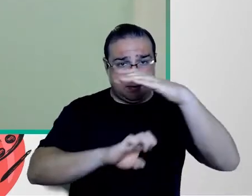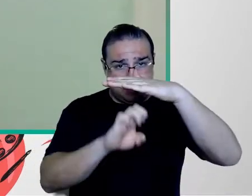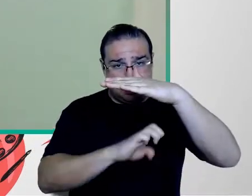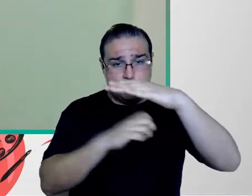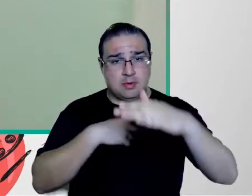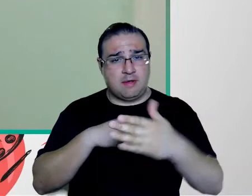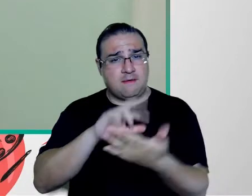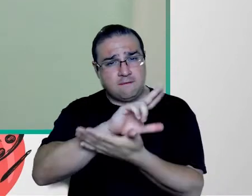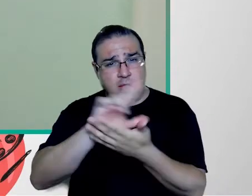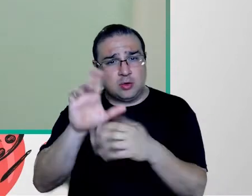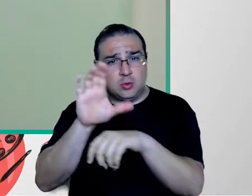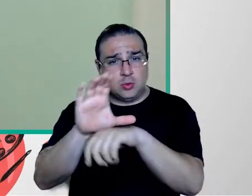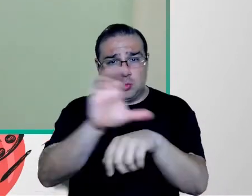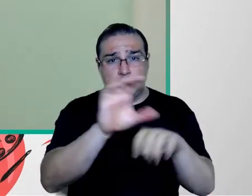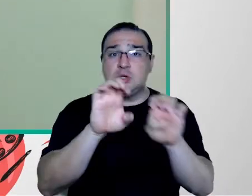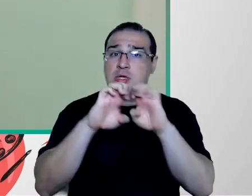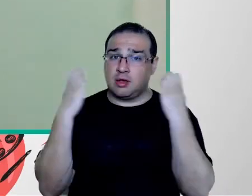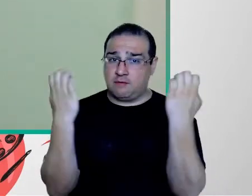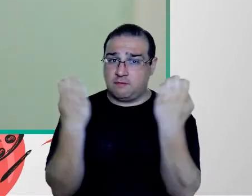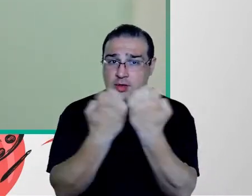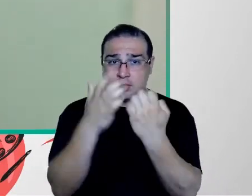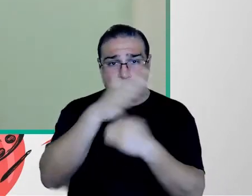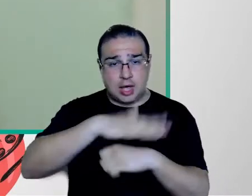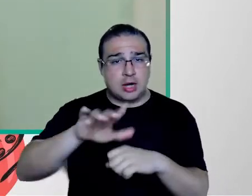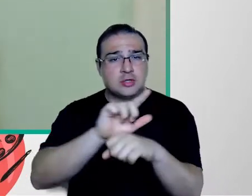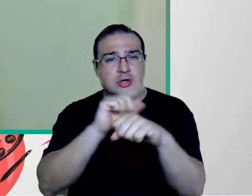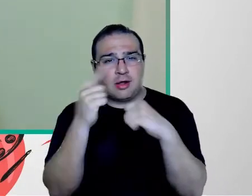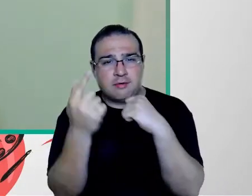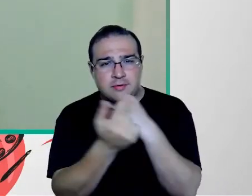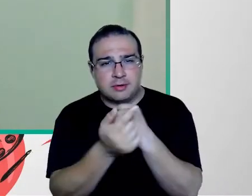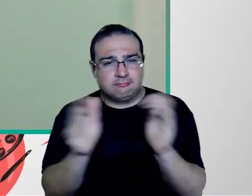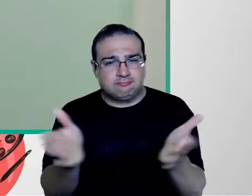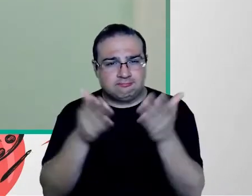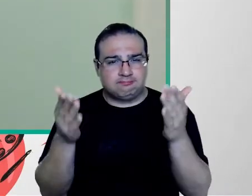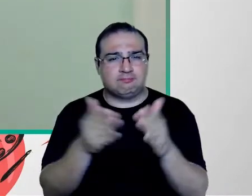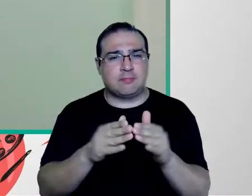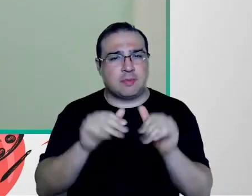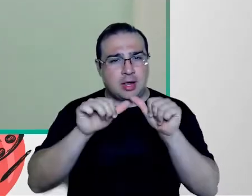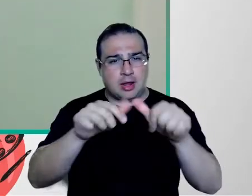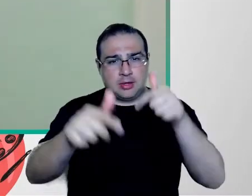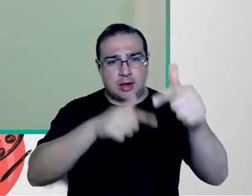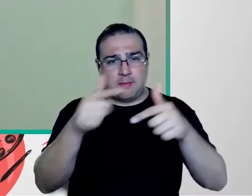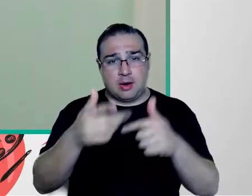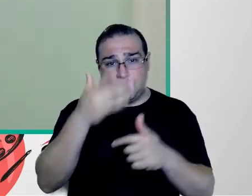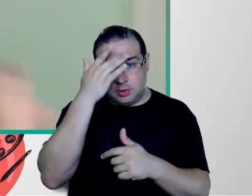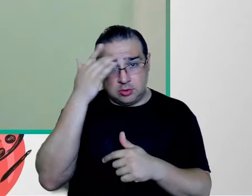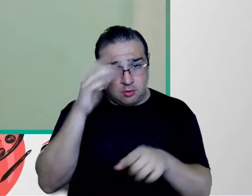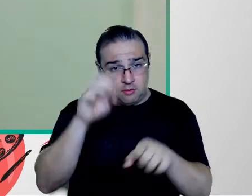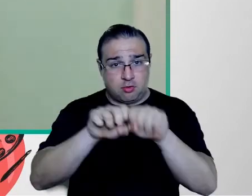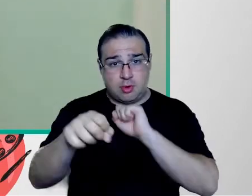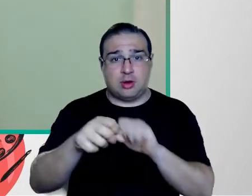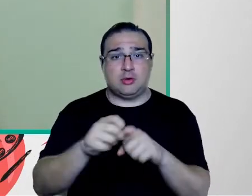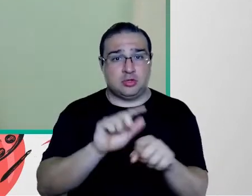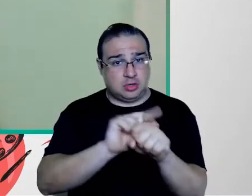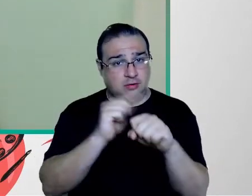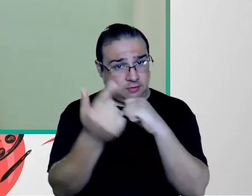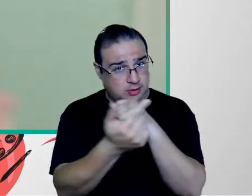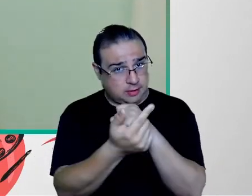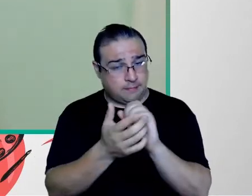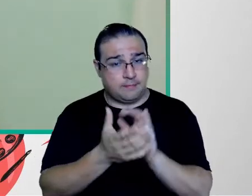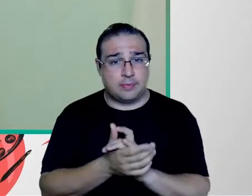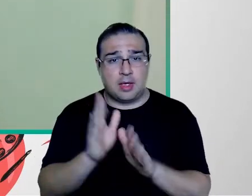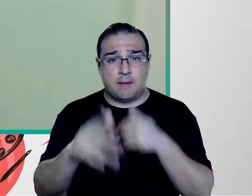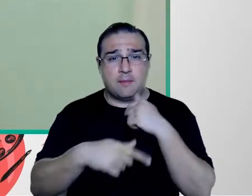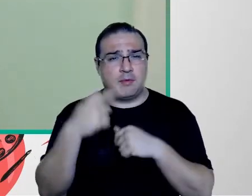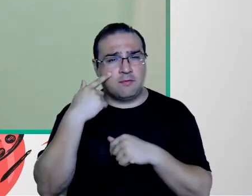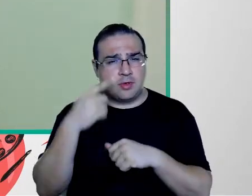realizando vários cursos e eventos relacionados à Geografia e ao mercado de trabalho do geógrafo. Por outro lado, ao longo do curso